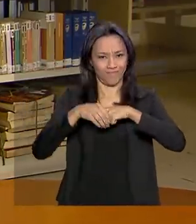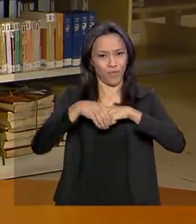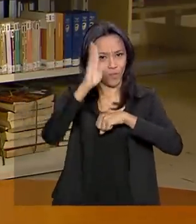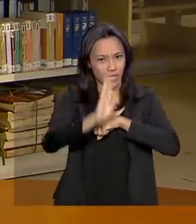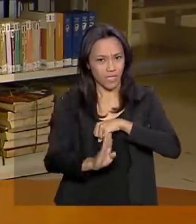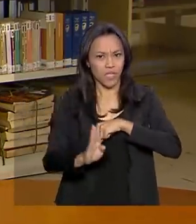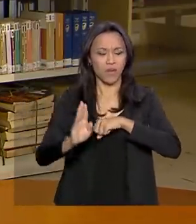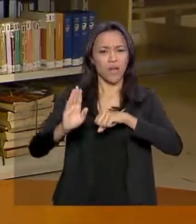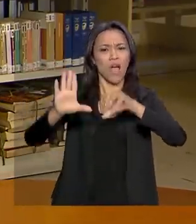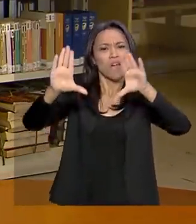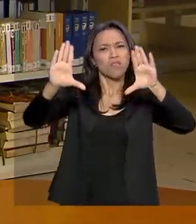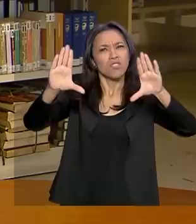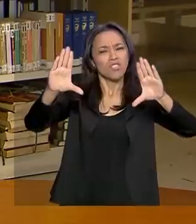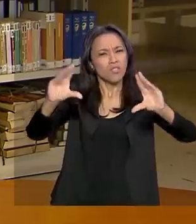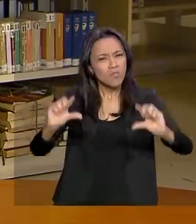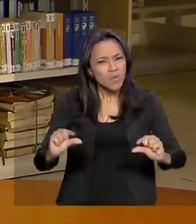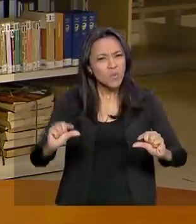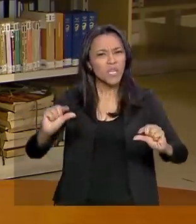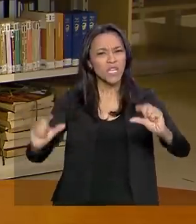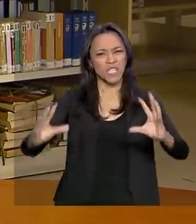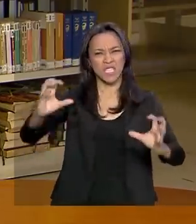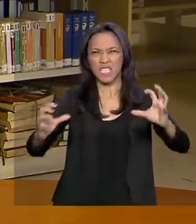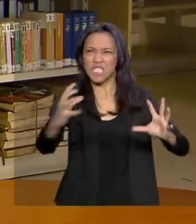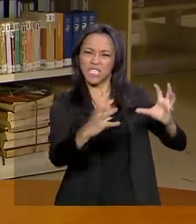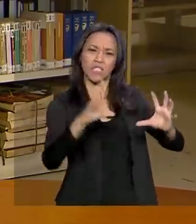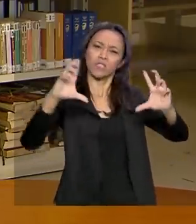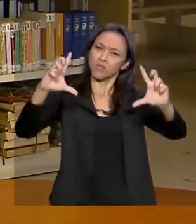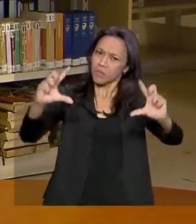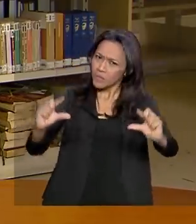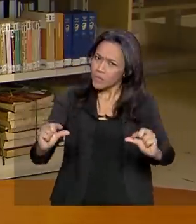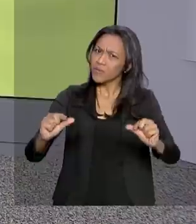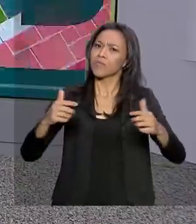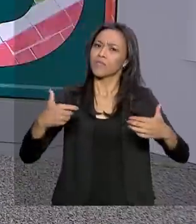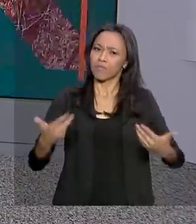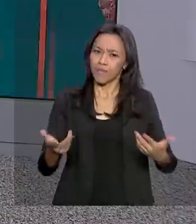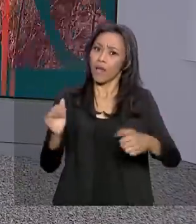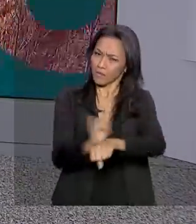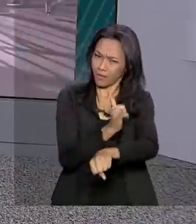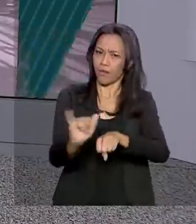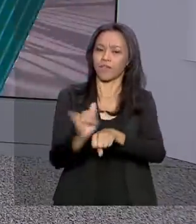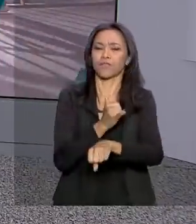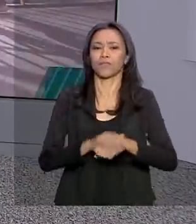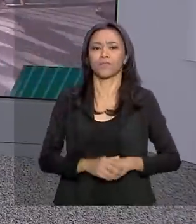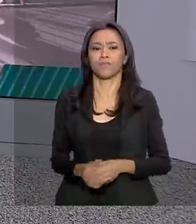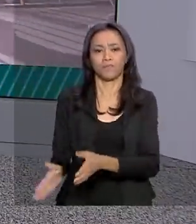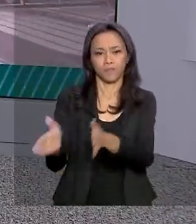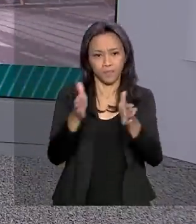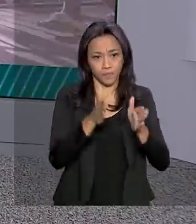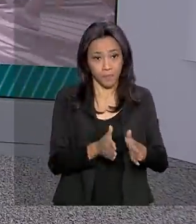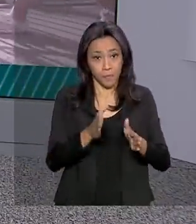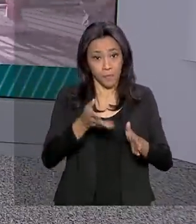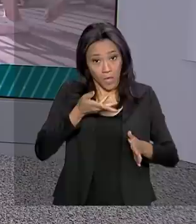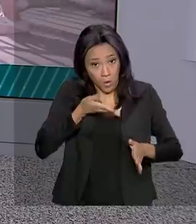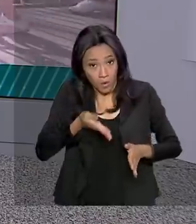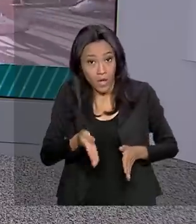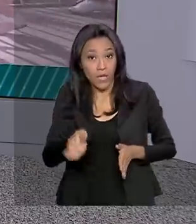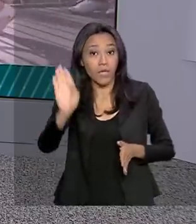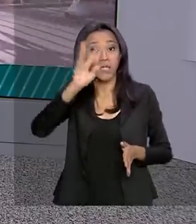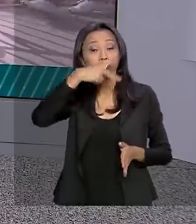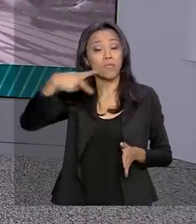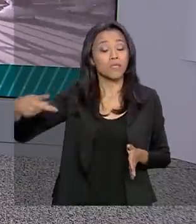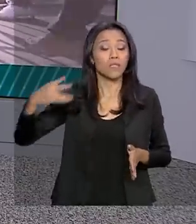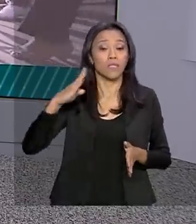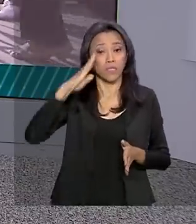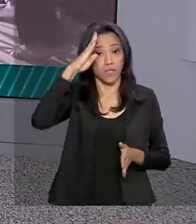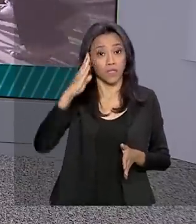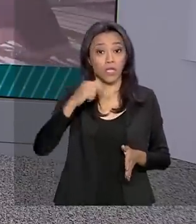e um momento estratégico. Olha, com a saída do presidente a Nova Iorque,